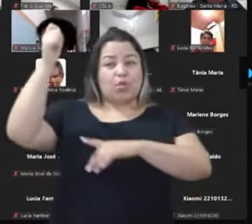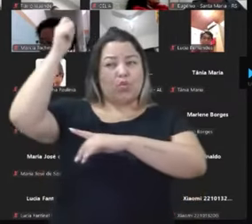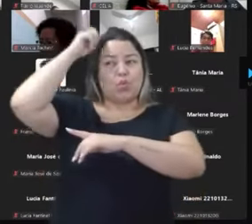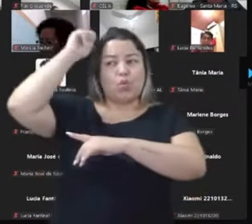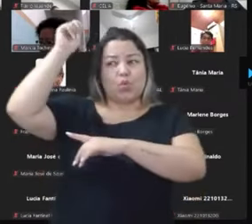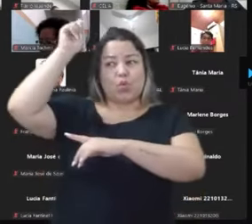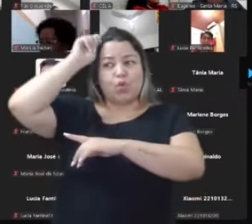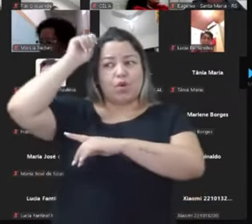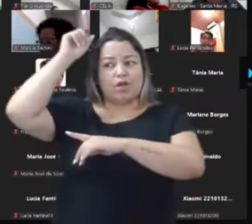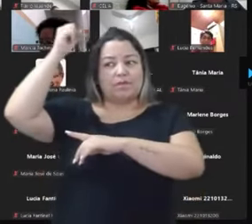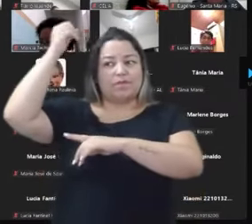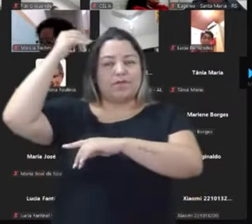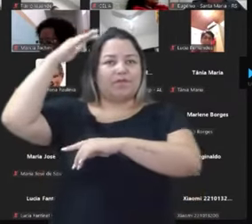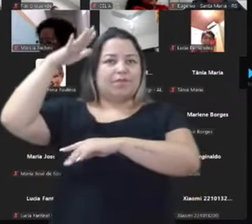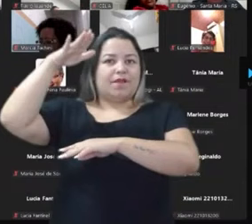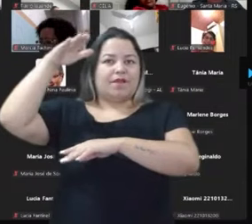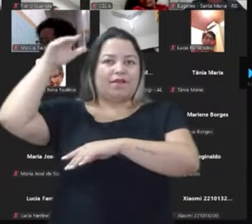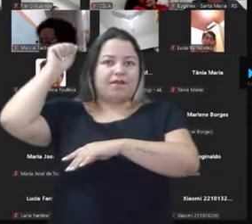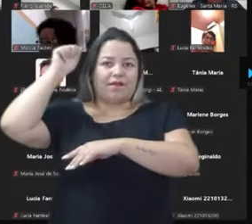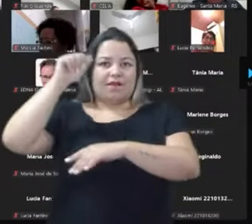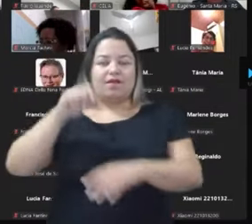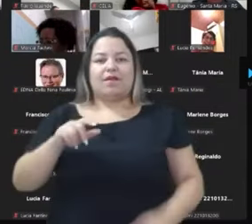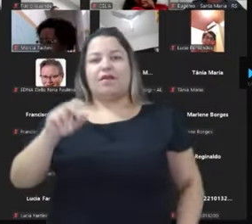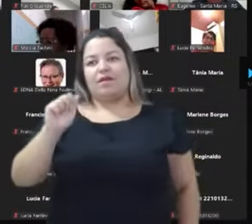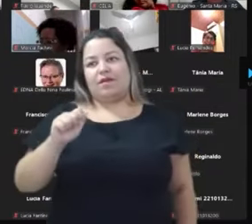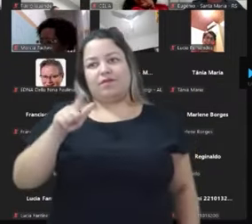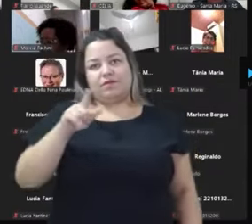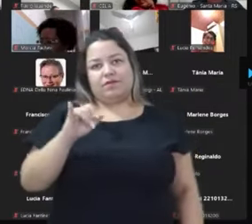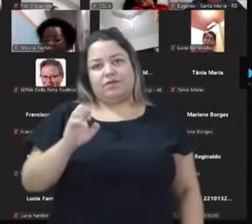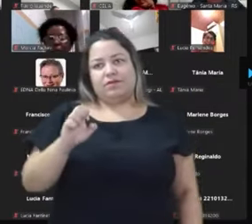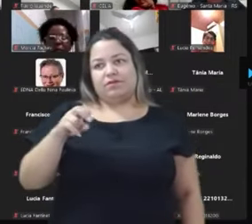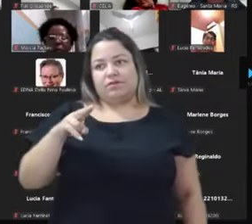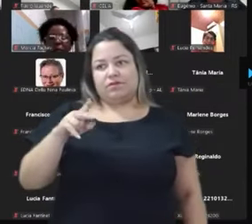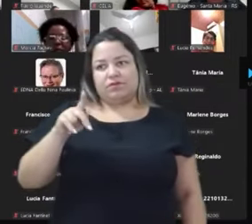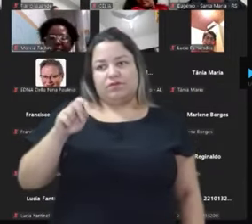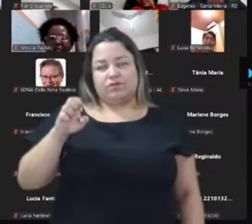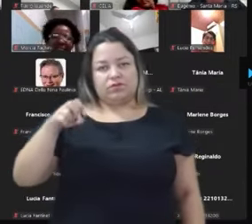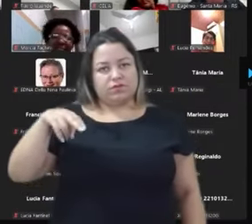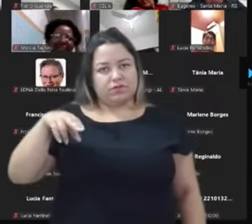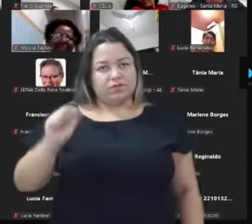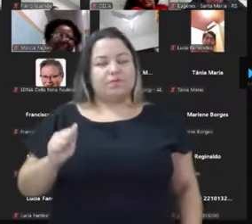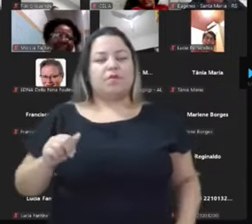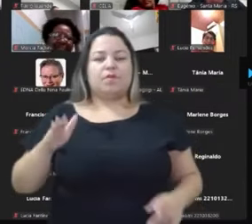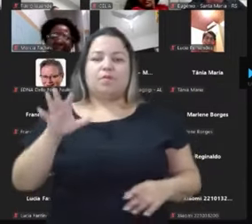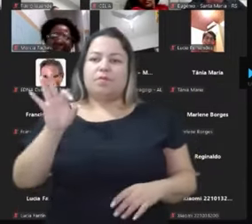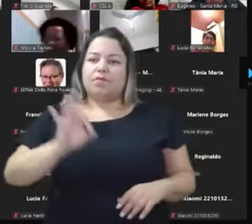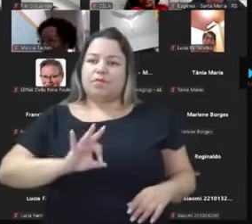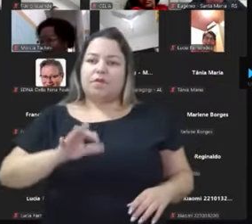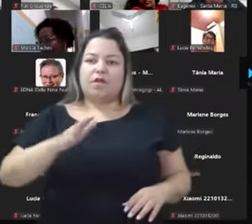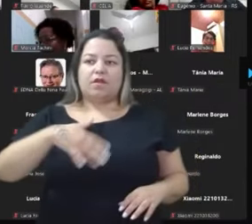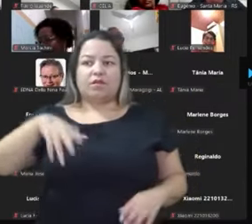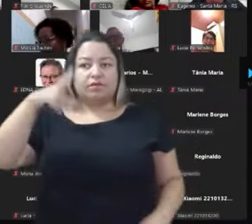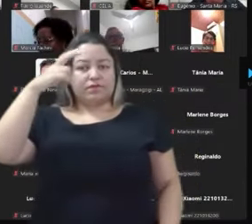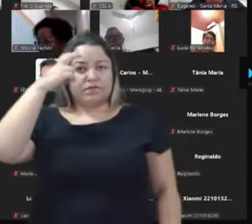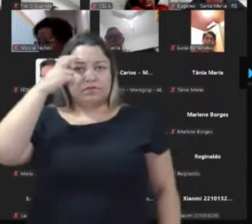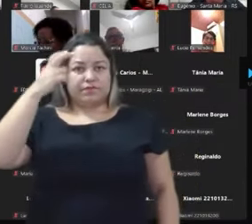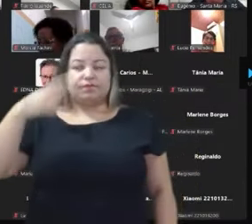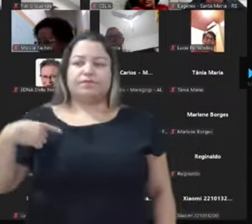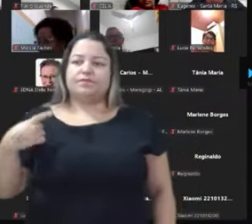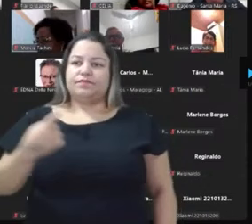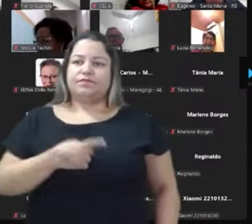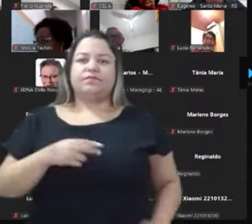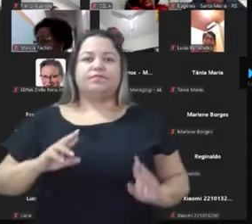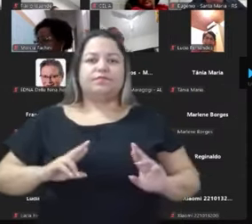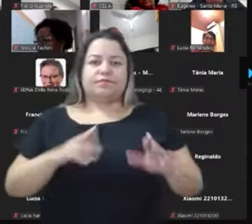chamar alienígena para ajudar a golpe de Estado, fica. Então, sendo maioria e sendo mais inteligentes, nós temos aí uma perspectiva